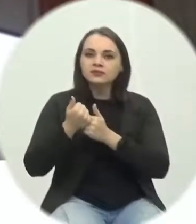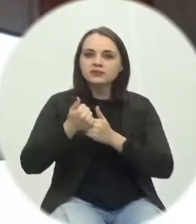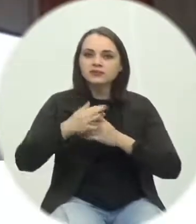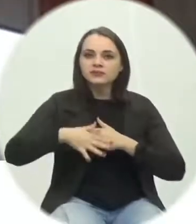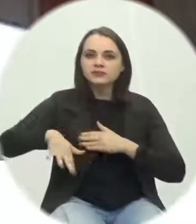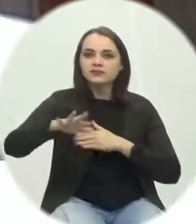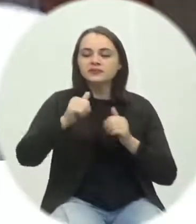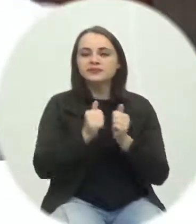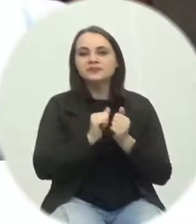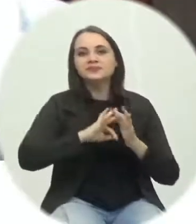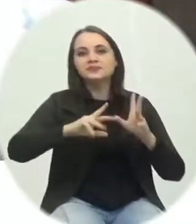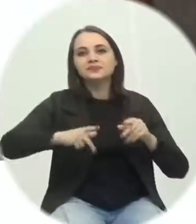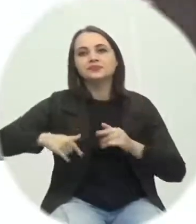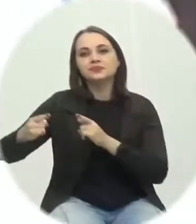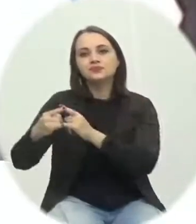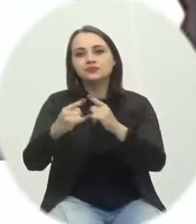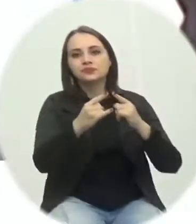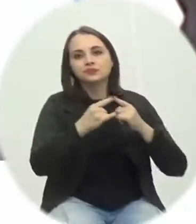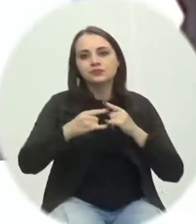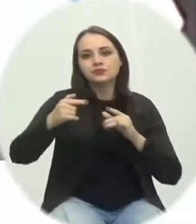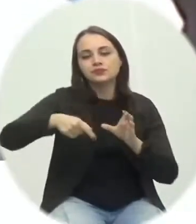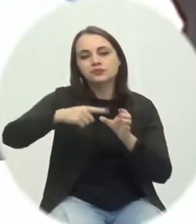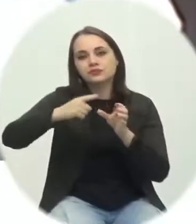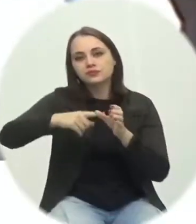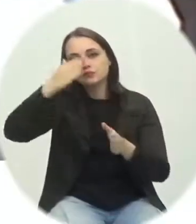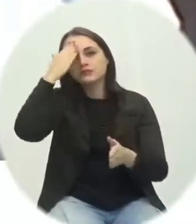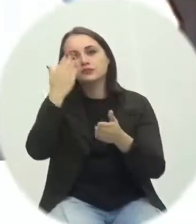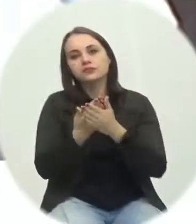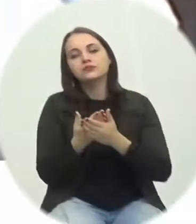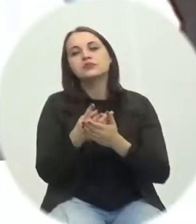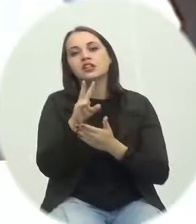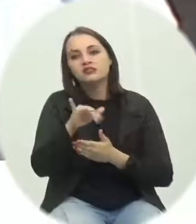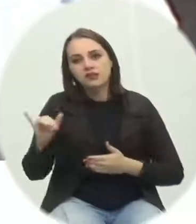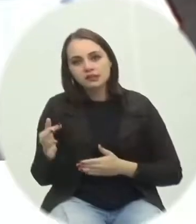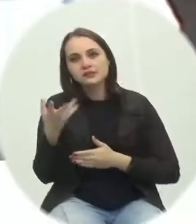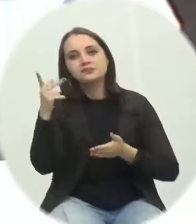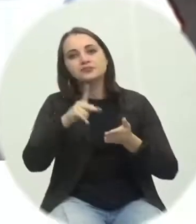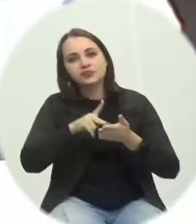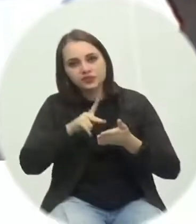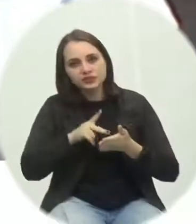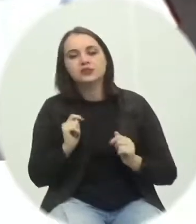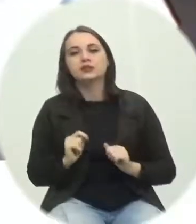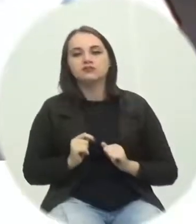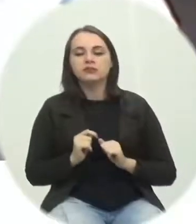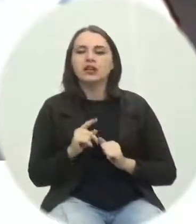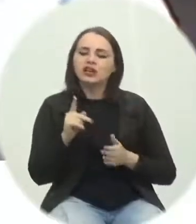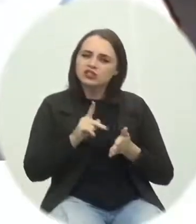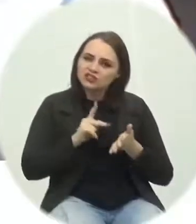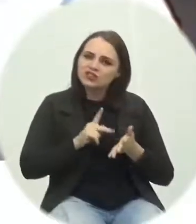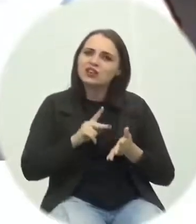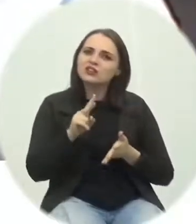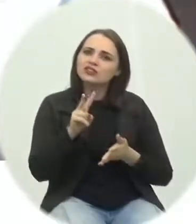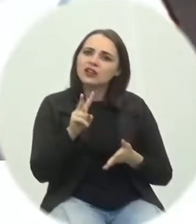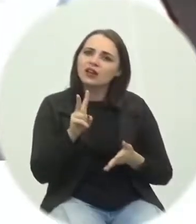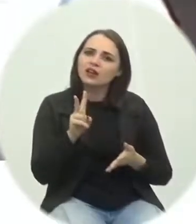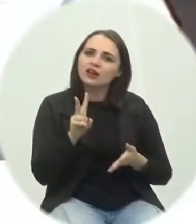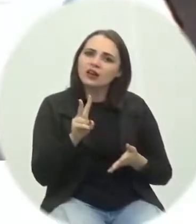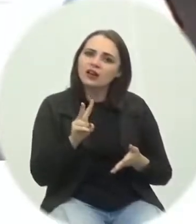nossas entidades municipais. Acreditamos que seja colocado em prática e realmente venha dar